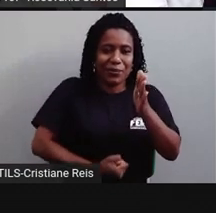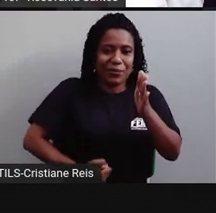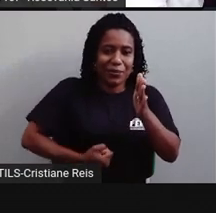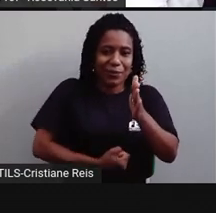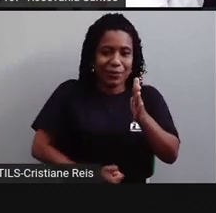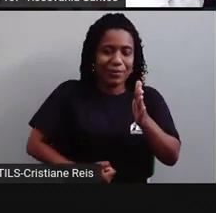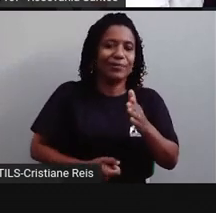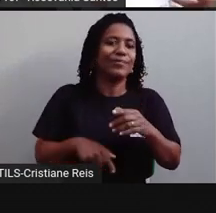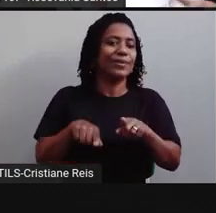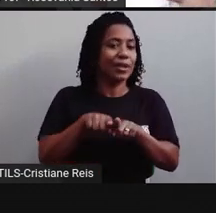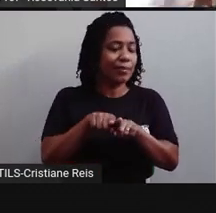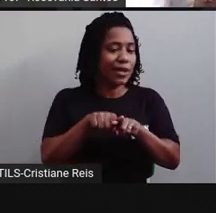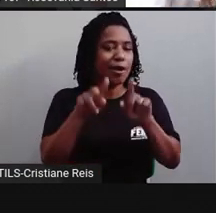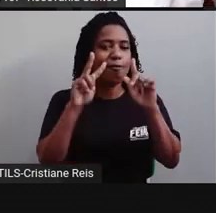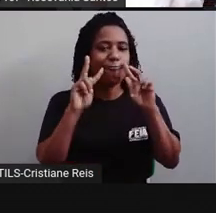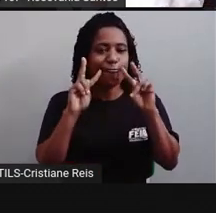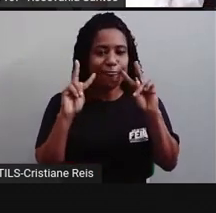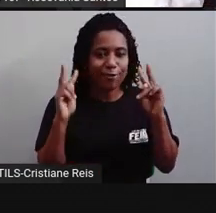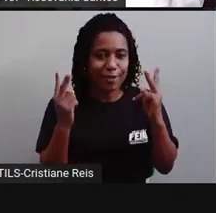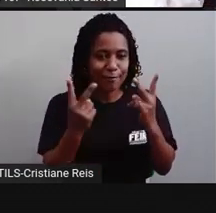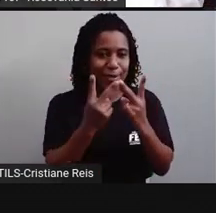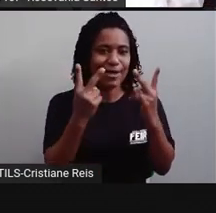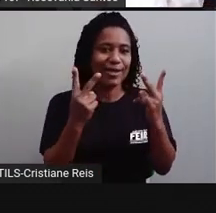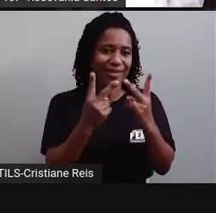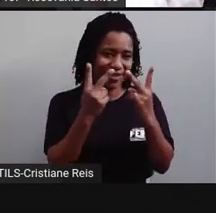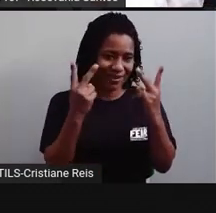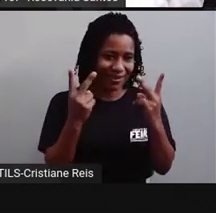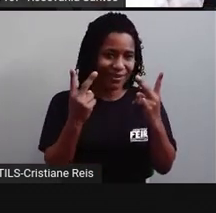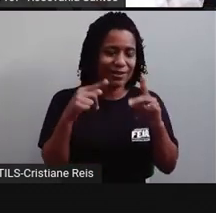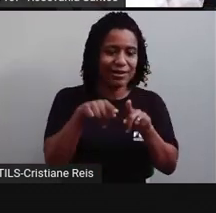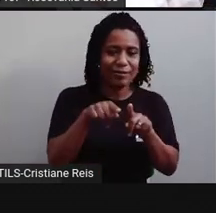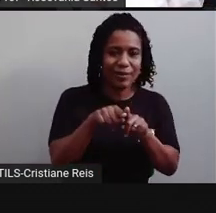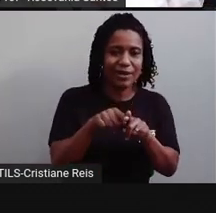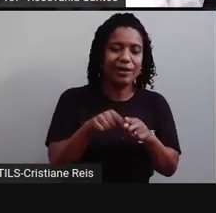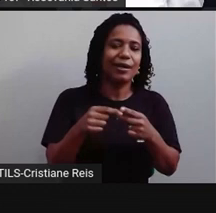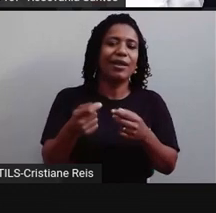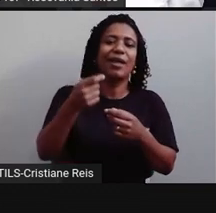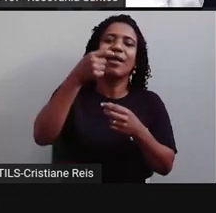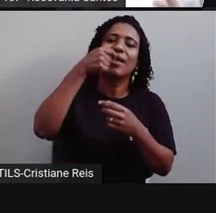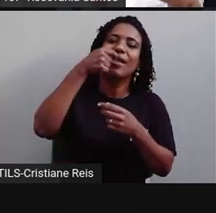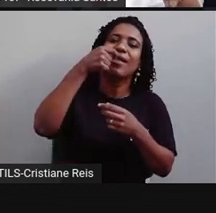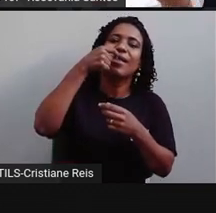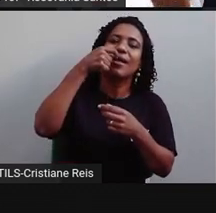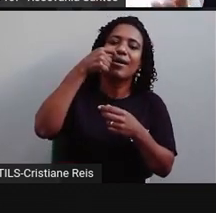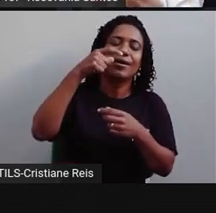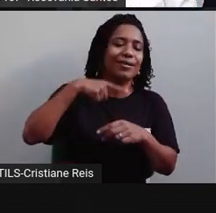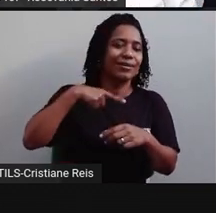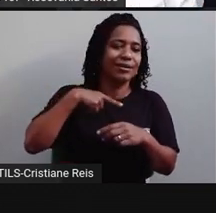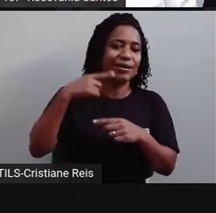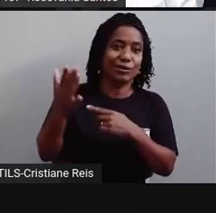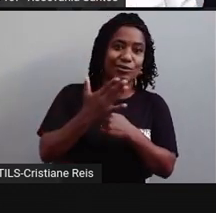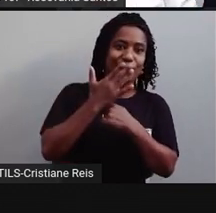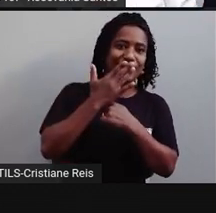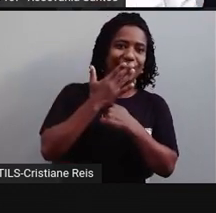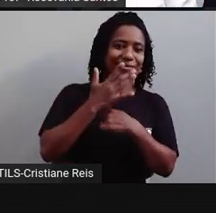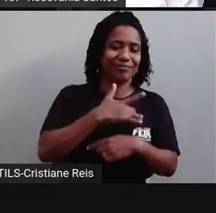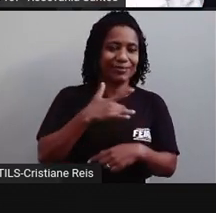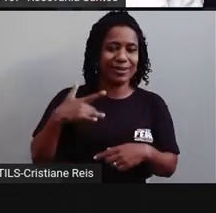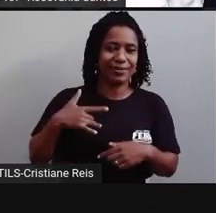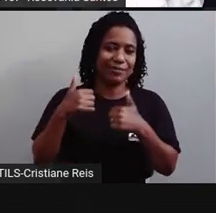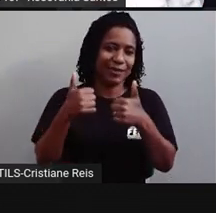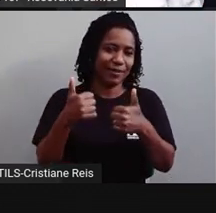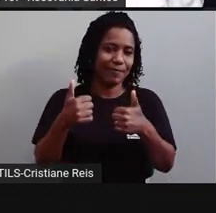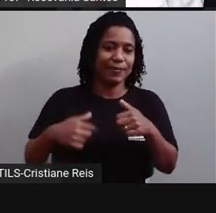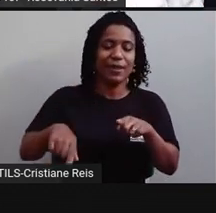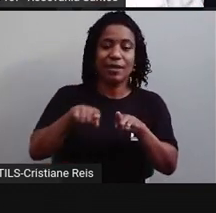vitaminas, que antes as crianças já nasciam carentes, e aí elas acabavam morrendo, e também a campanha de aleitamento materno,